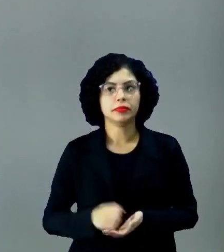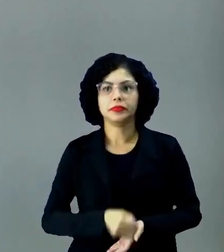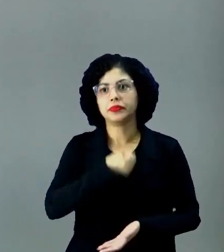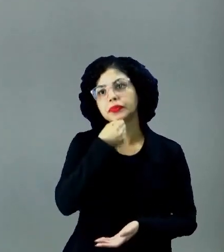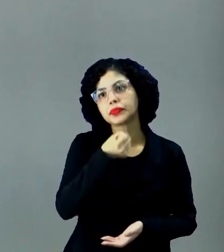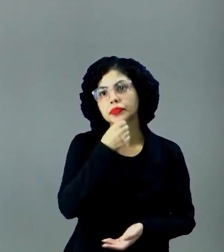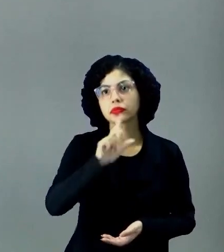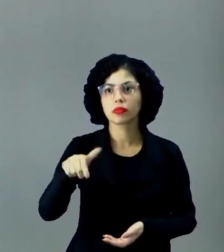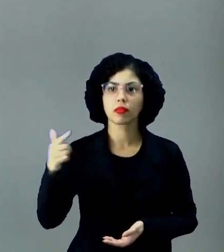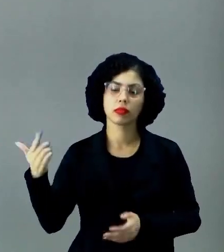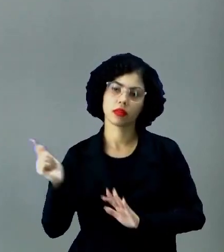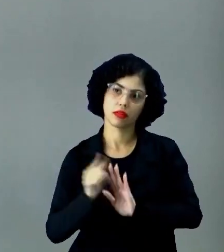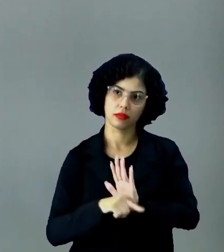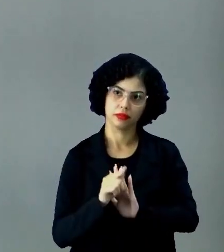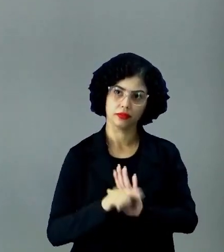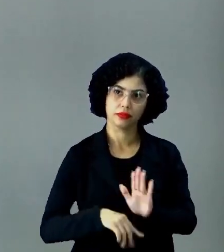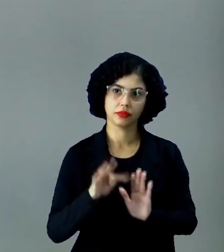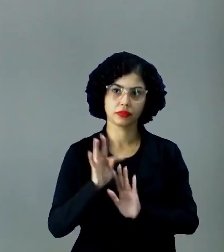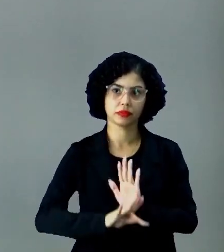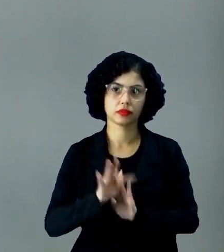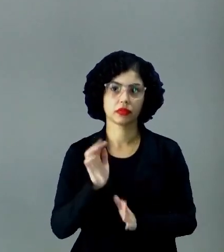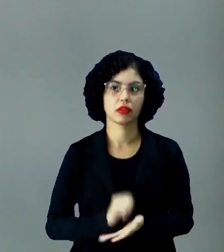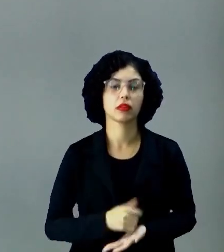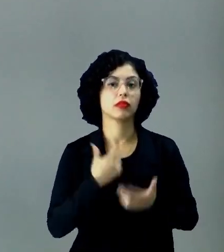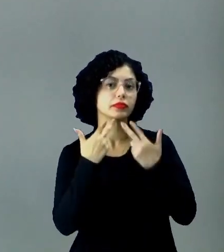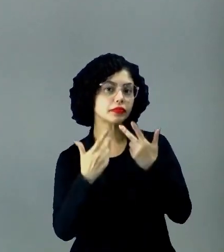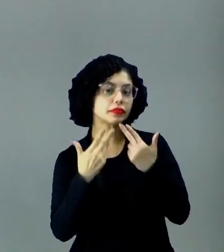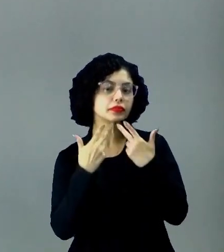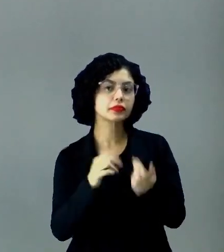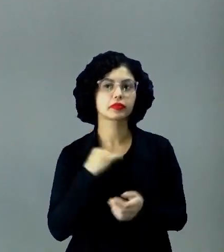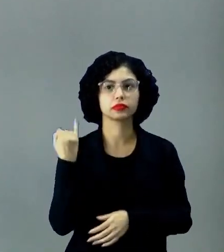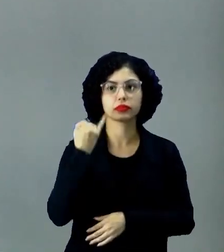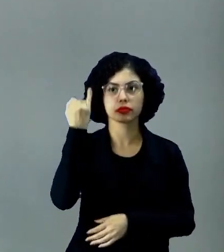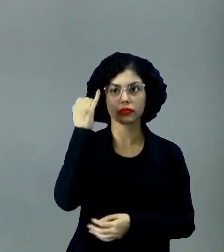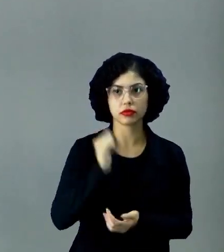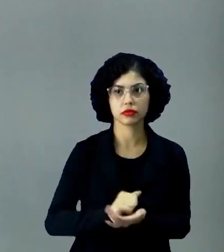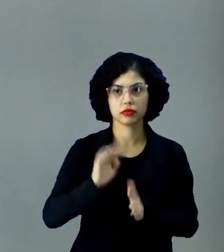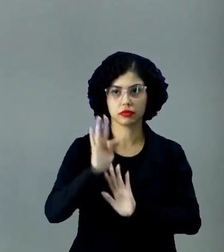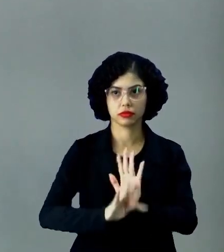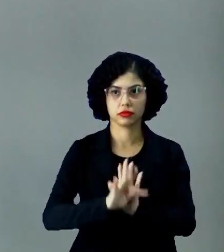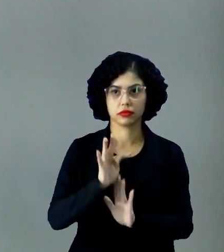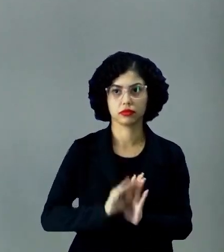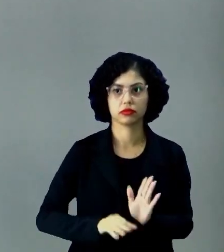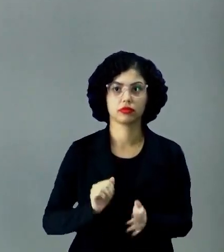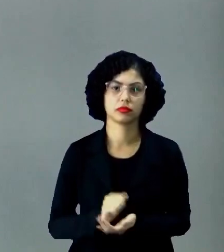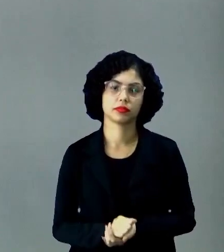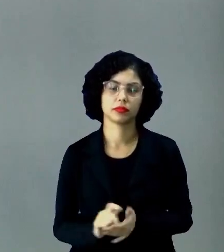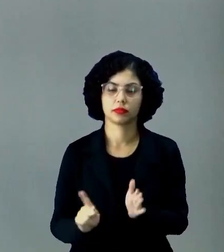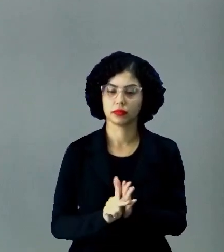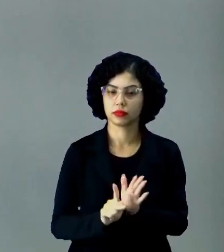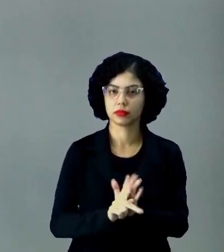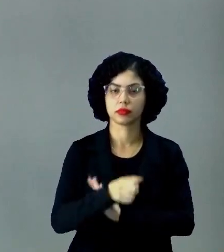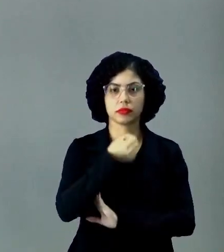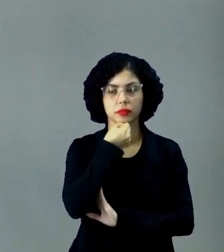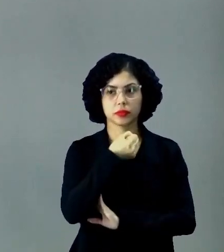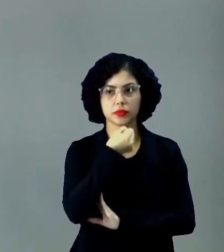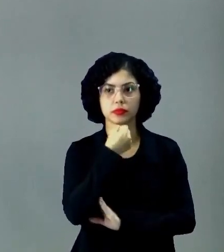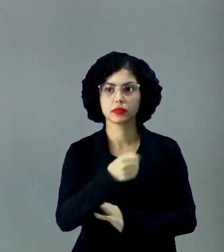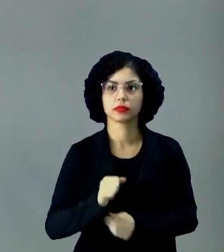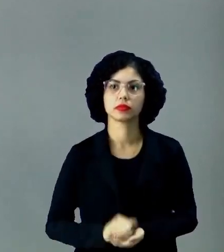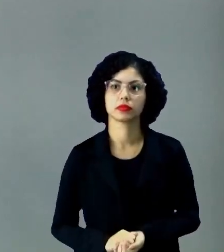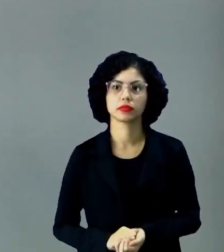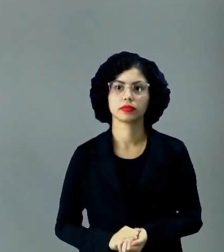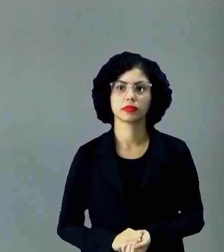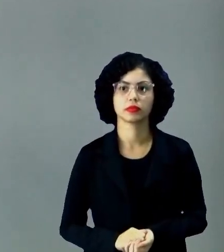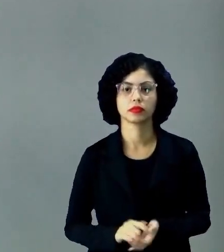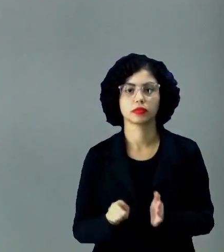reportagem e outros gêneros textuais. A notícia é um dos principais textos da esfera jornalística, senão o